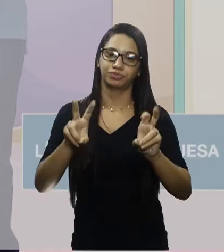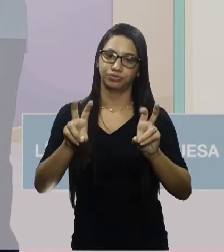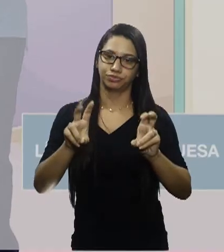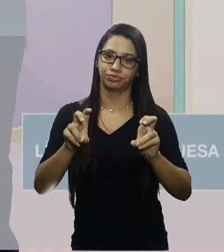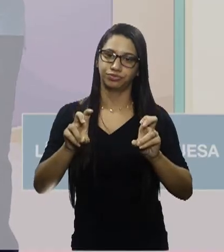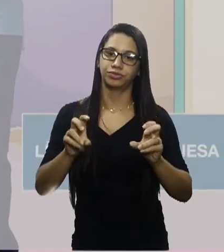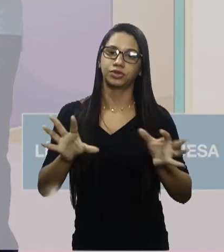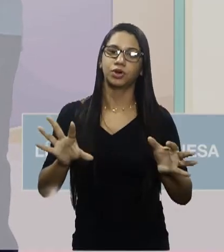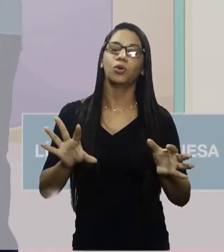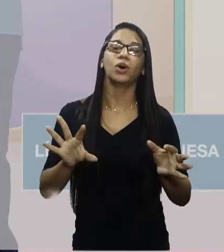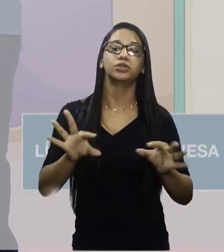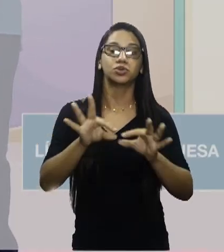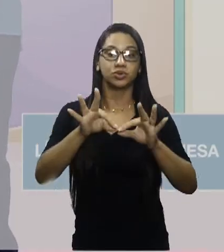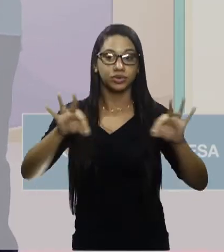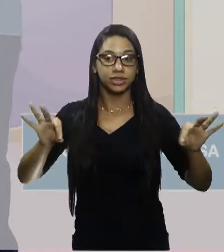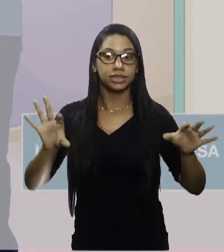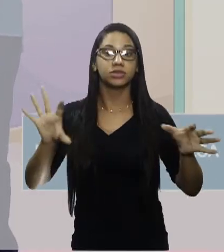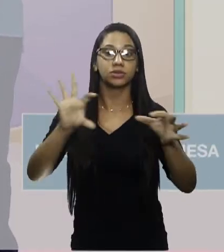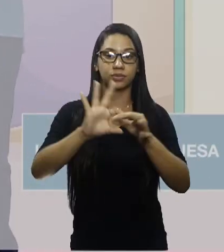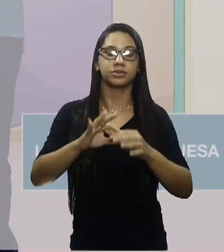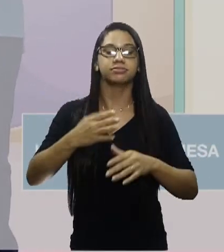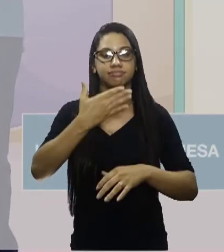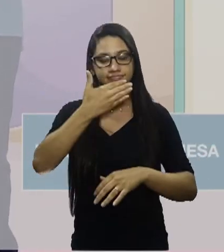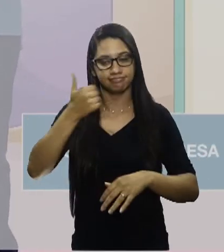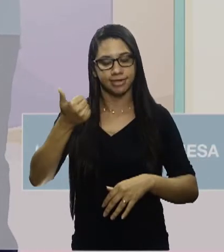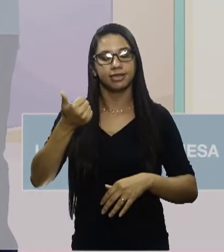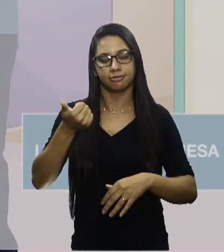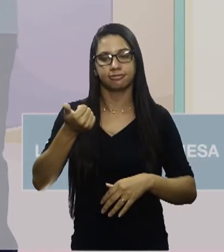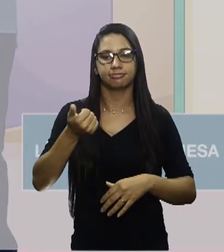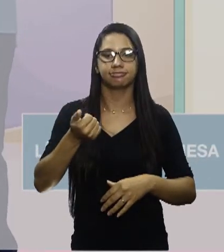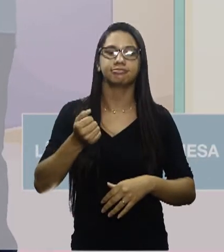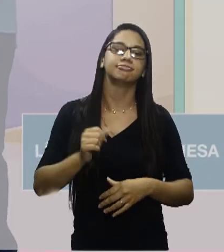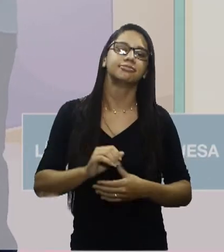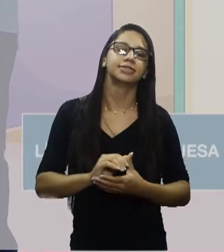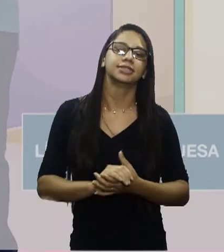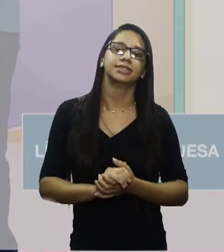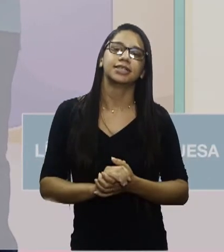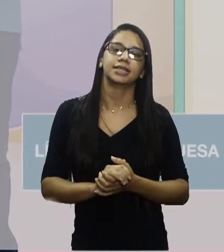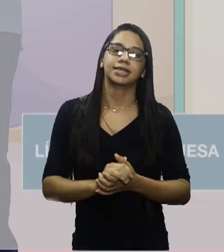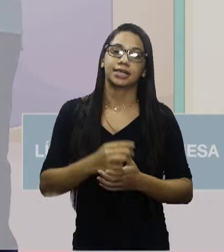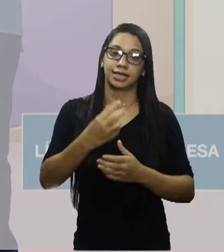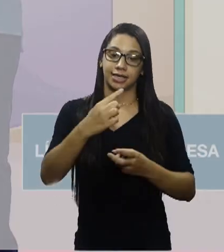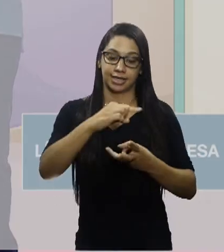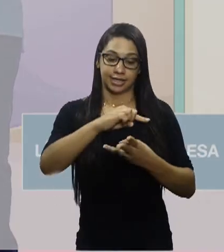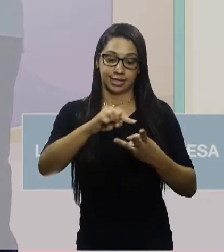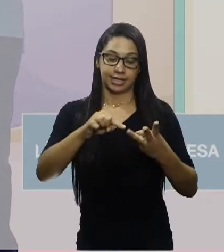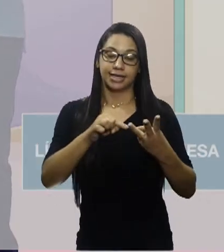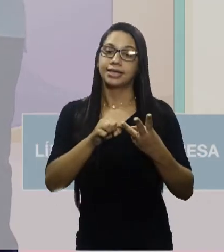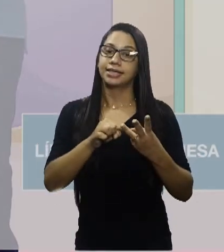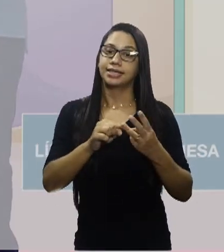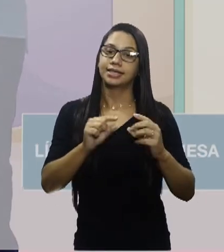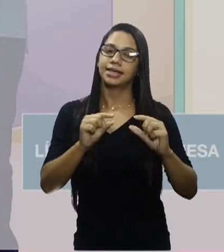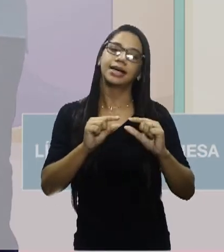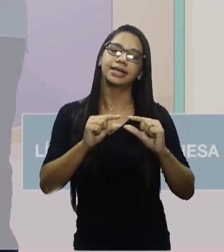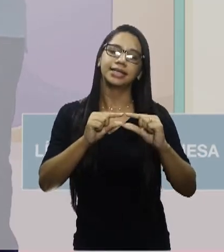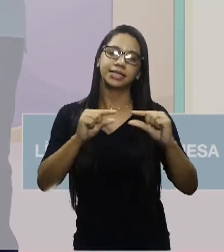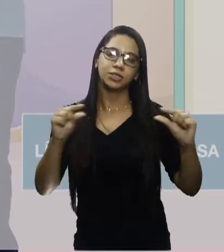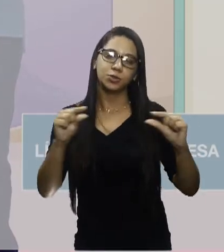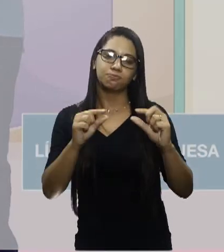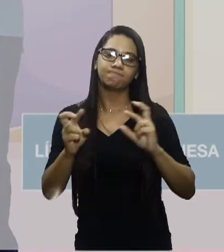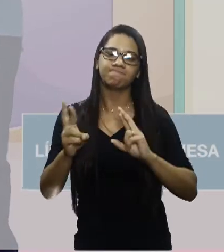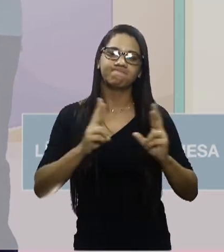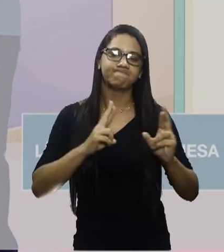subordinadas, aí a gente trata melhor deste assunto. Então, vamos ter três orações. A relação